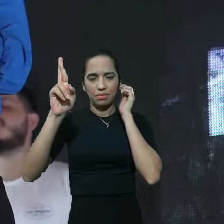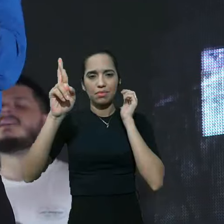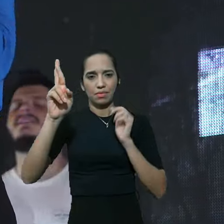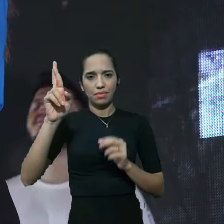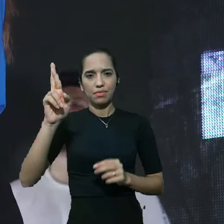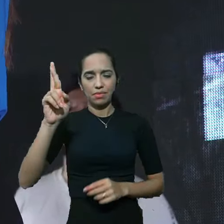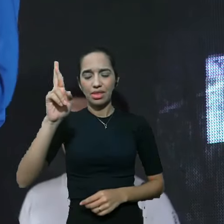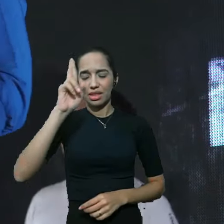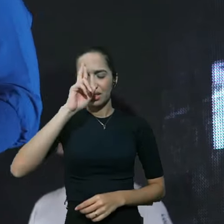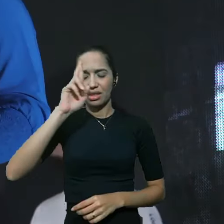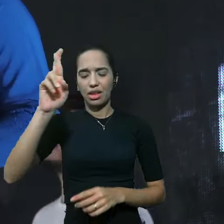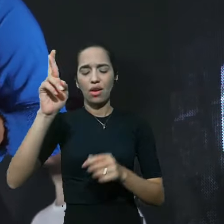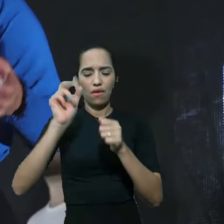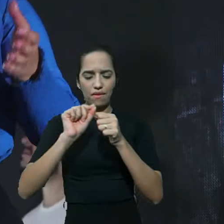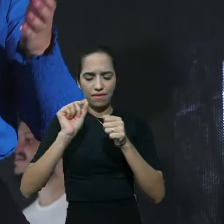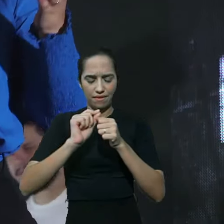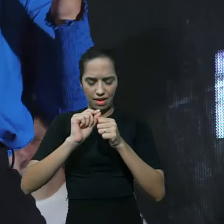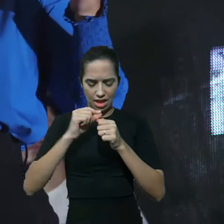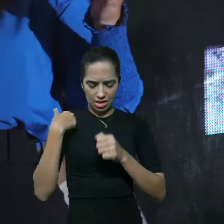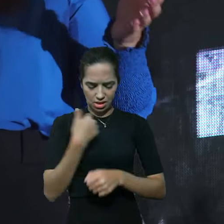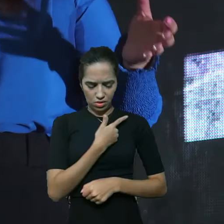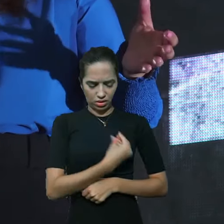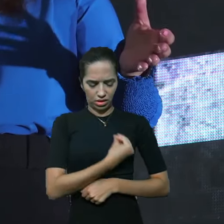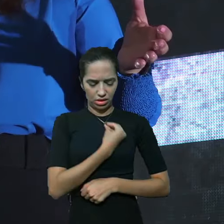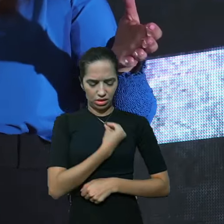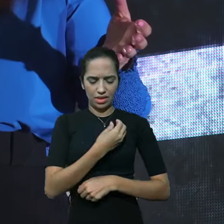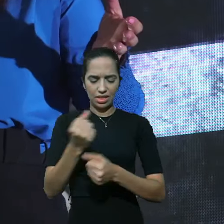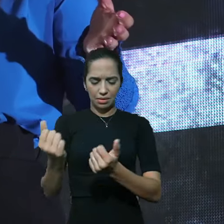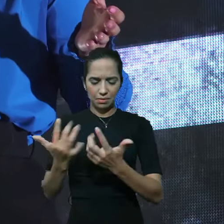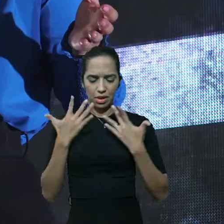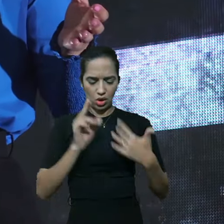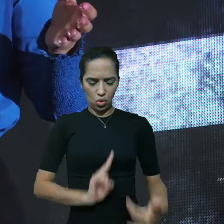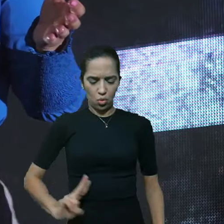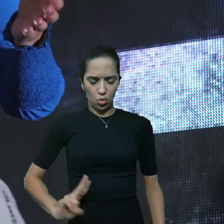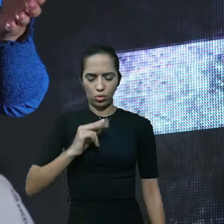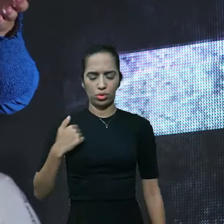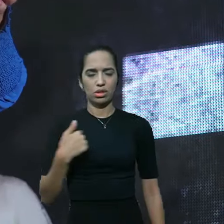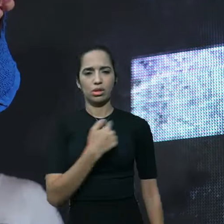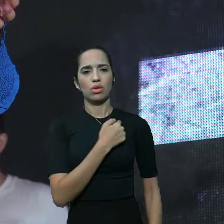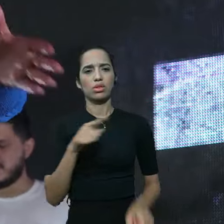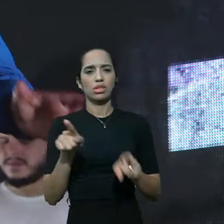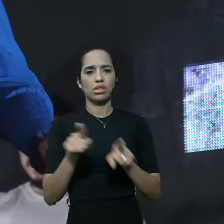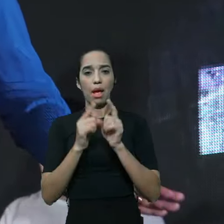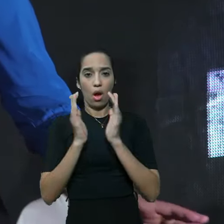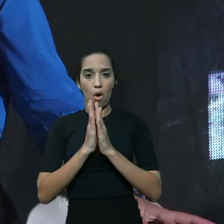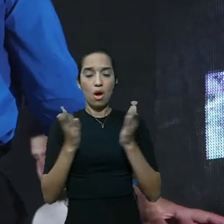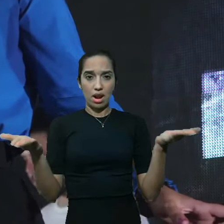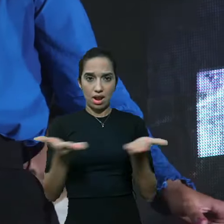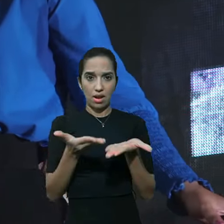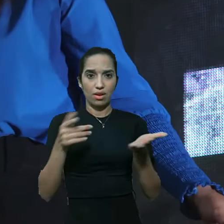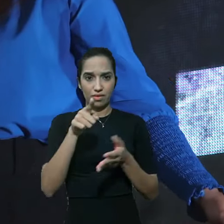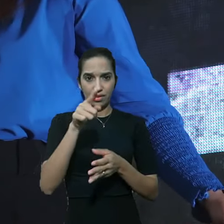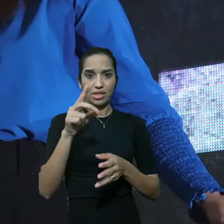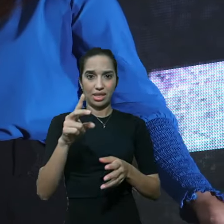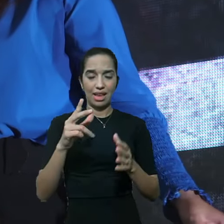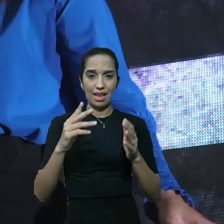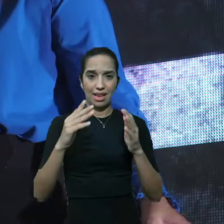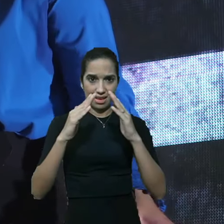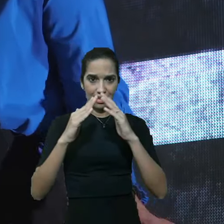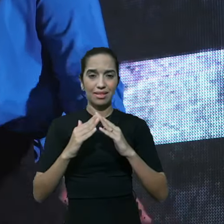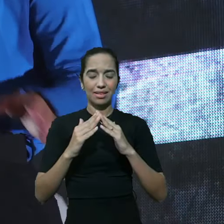faz em nós Senhor e através de nós ore comigo você que está aí